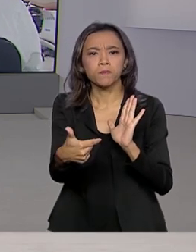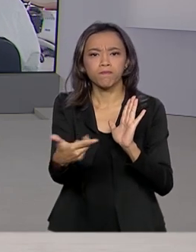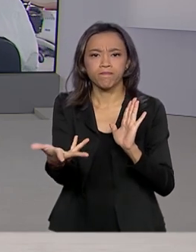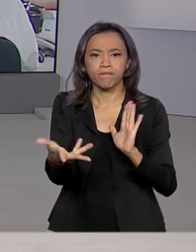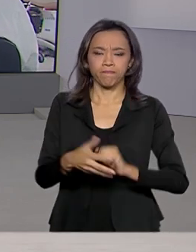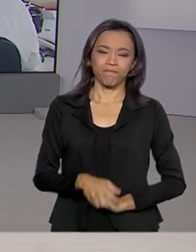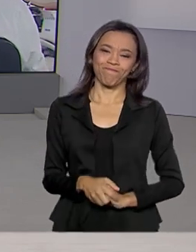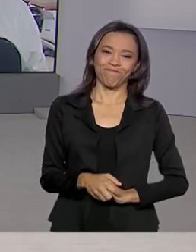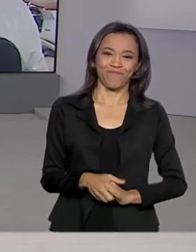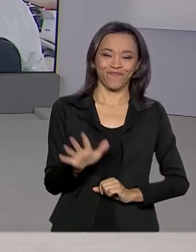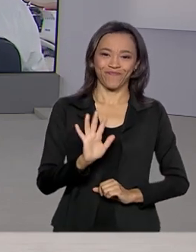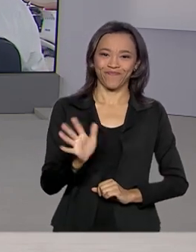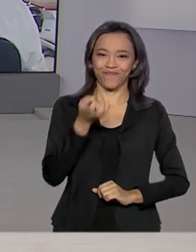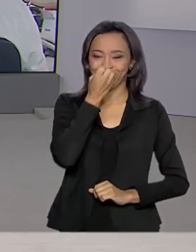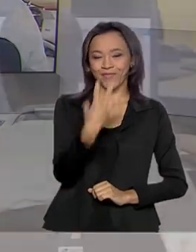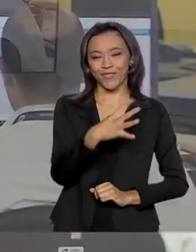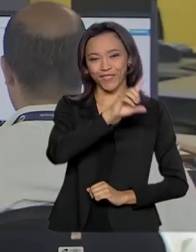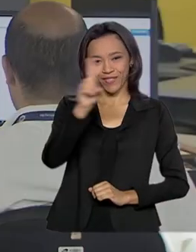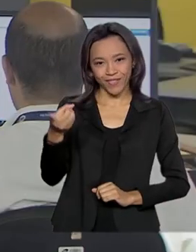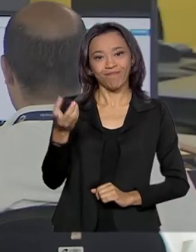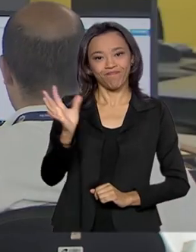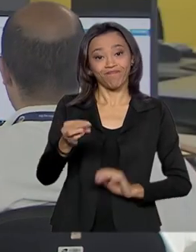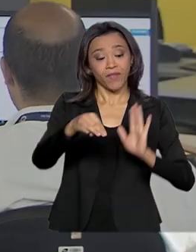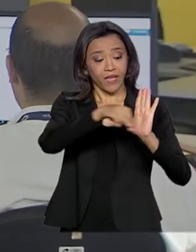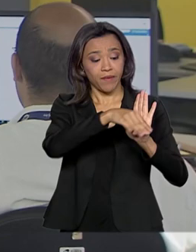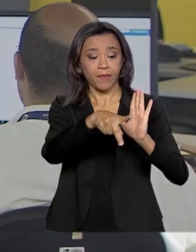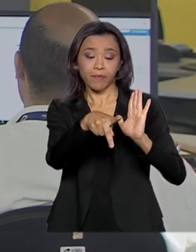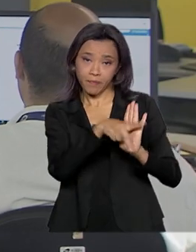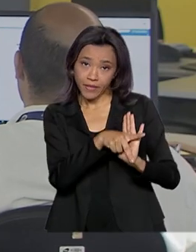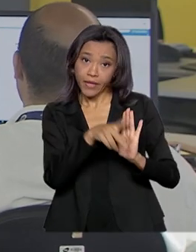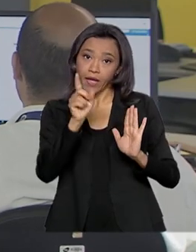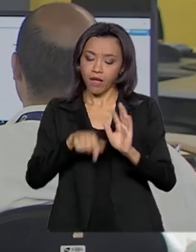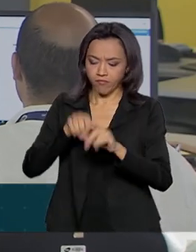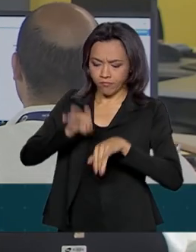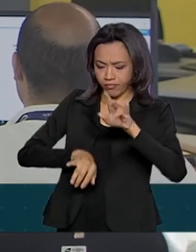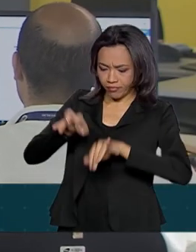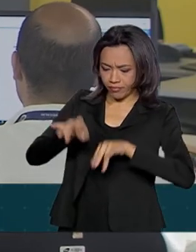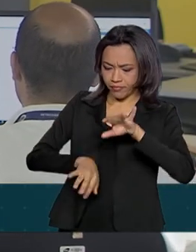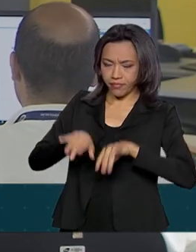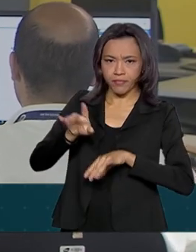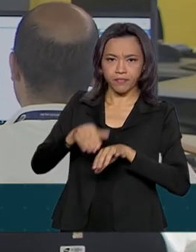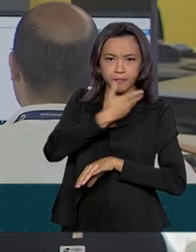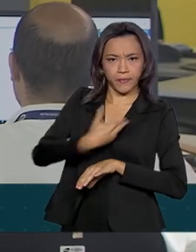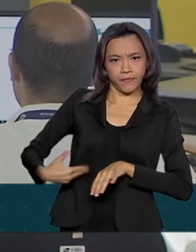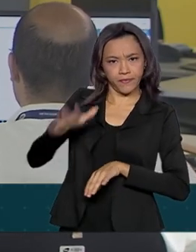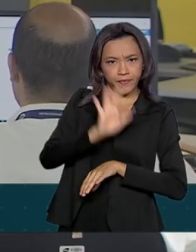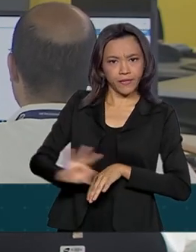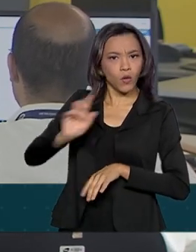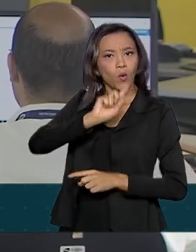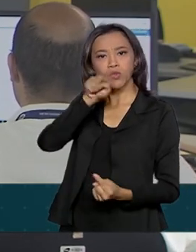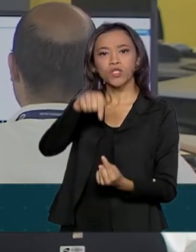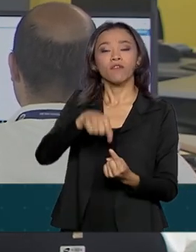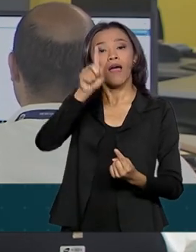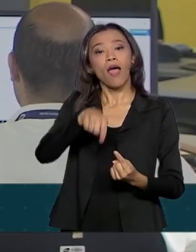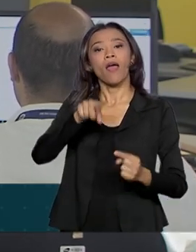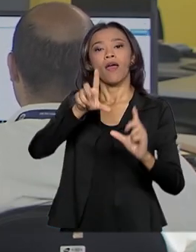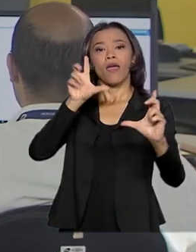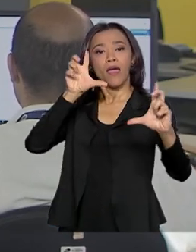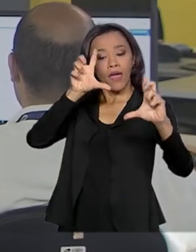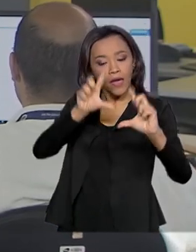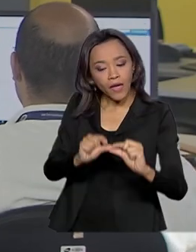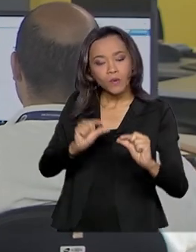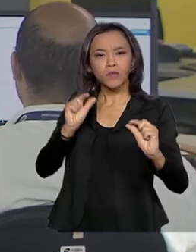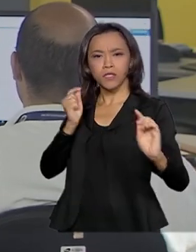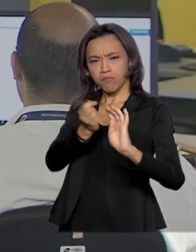Olá Renata, bom dia, é isso mesmo. A medida provisória, editada pelo governo federal, tem como objetivo reduzir a fila de espera de